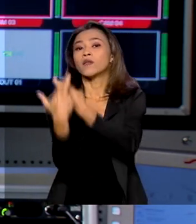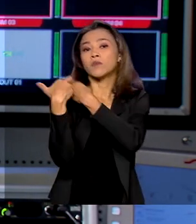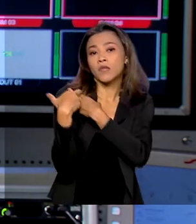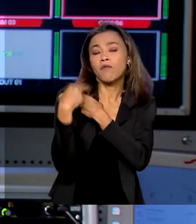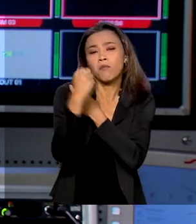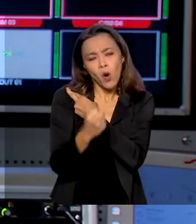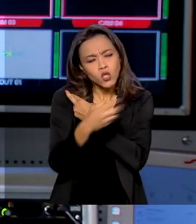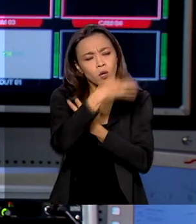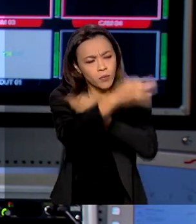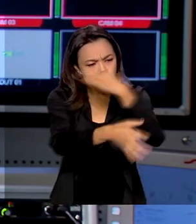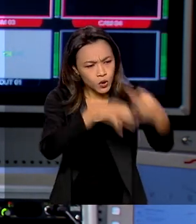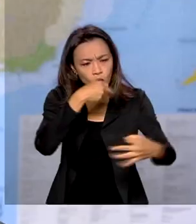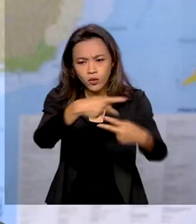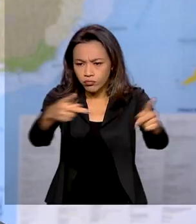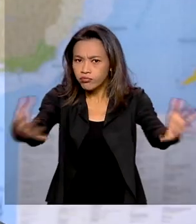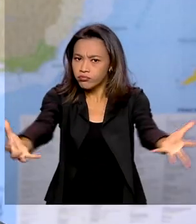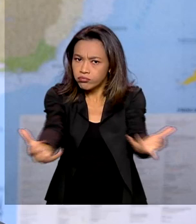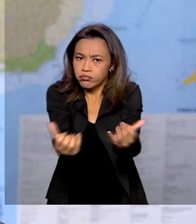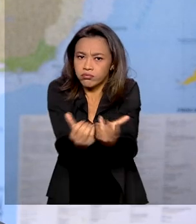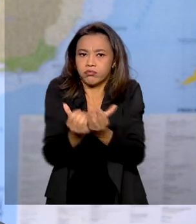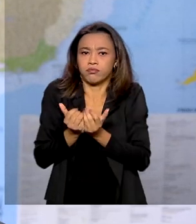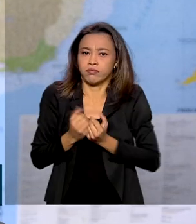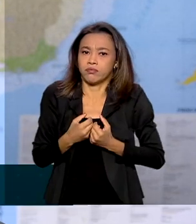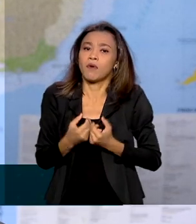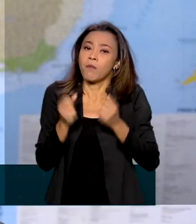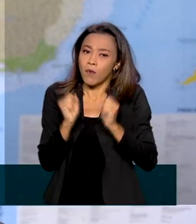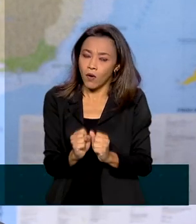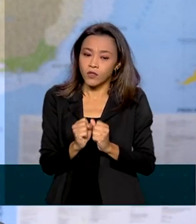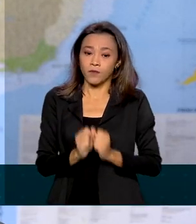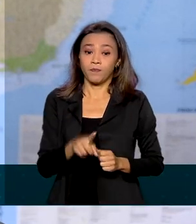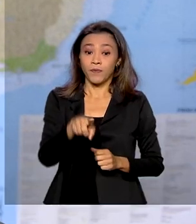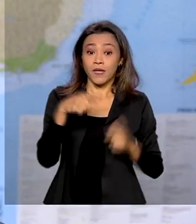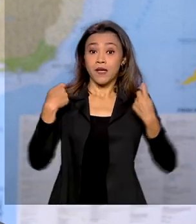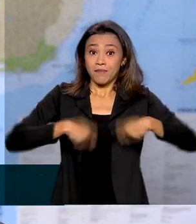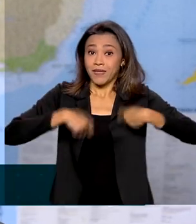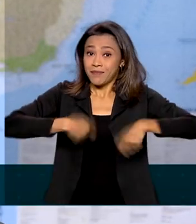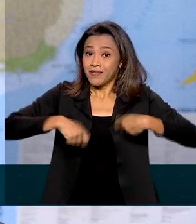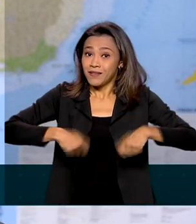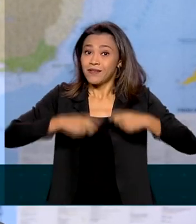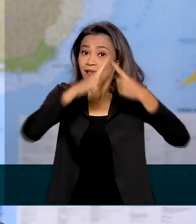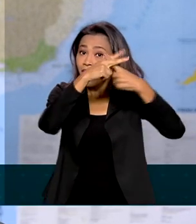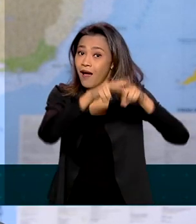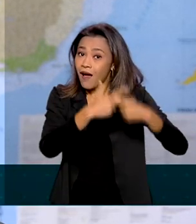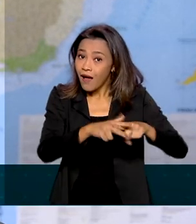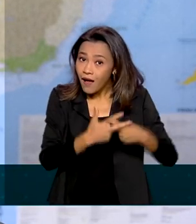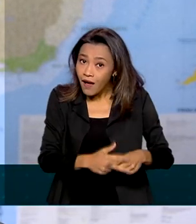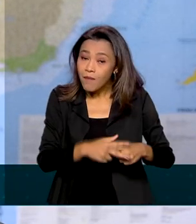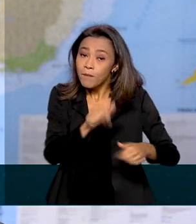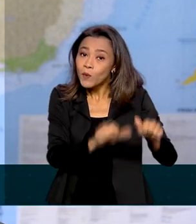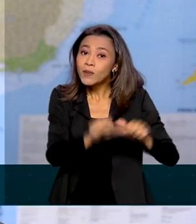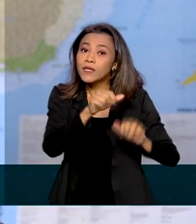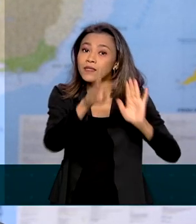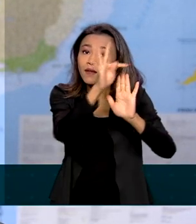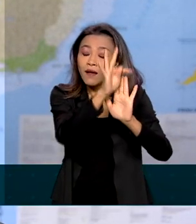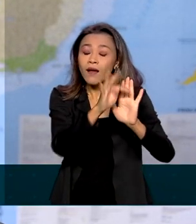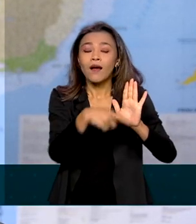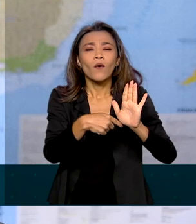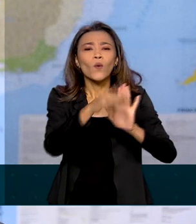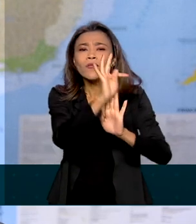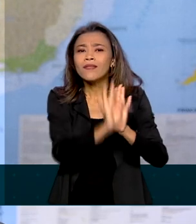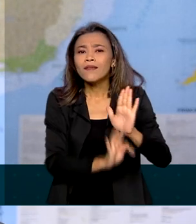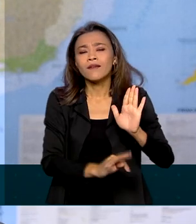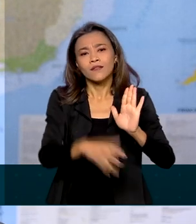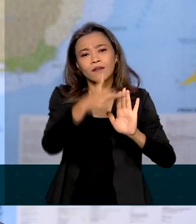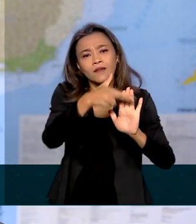colaborações e críticas. A necessidade de atualização decorre fundamentalmente das mudanças que a nossa sociedade vem